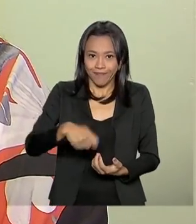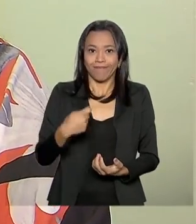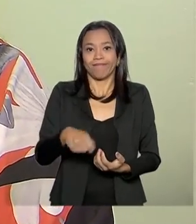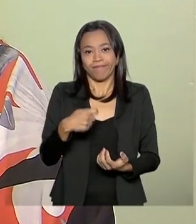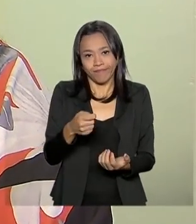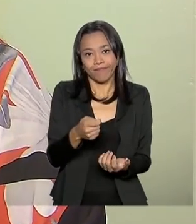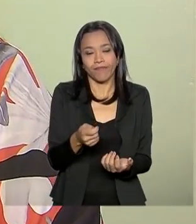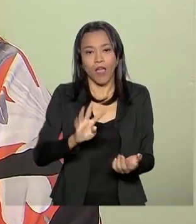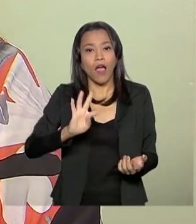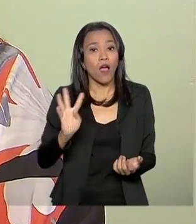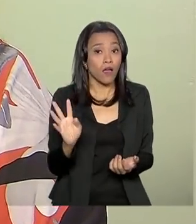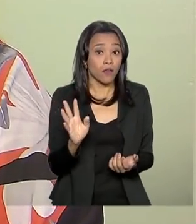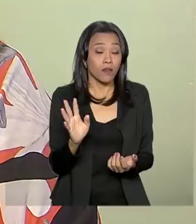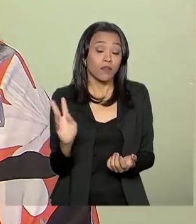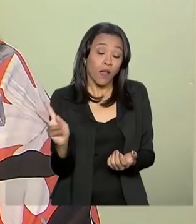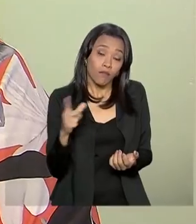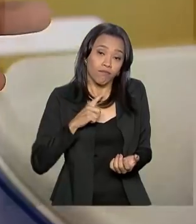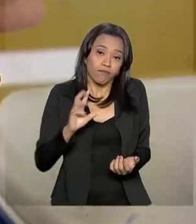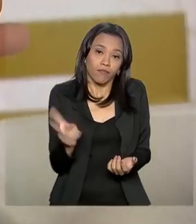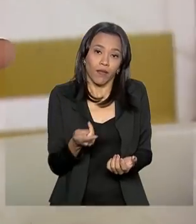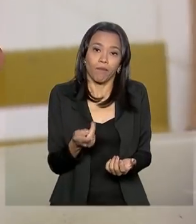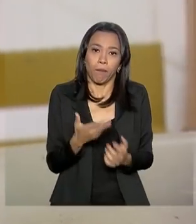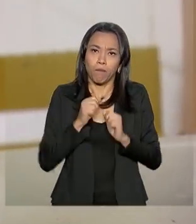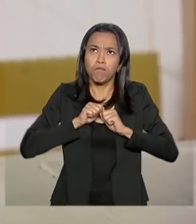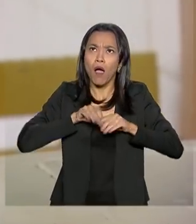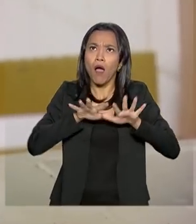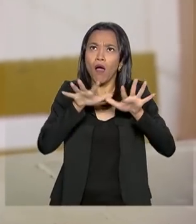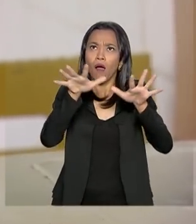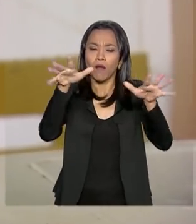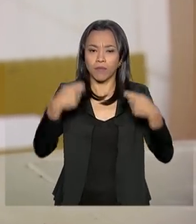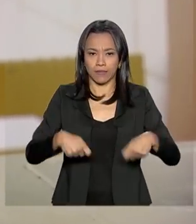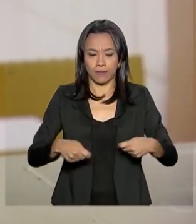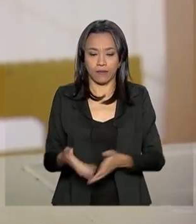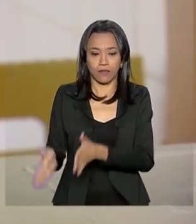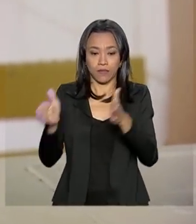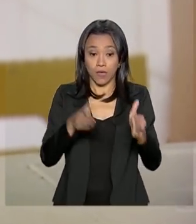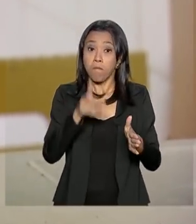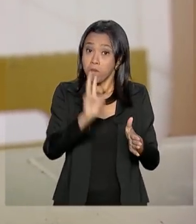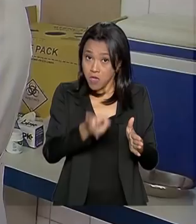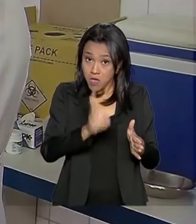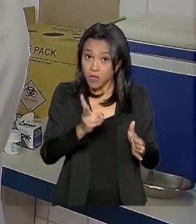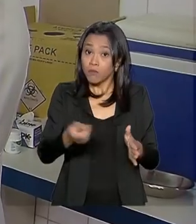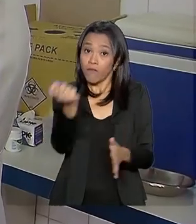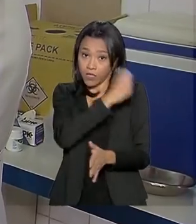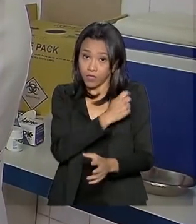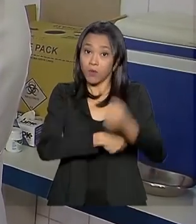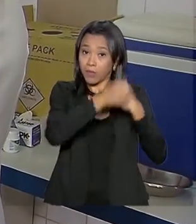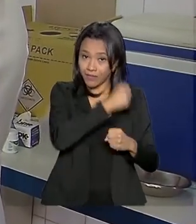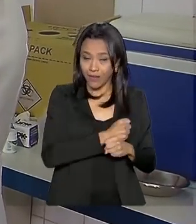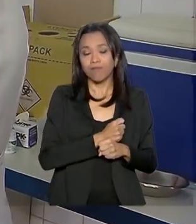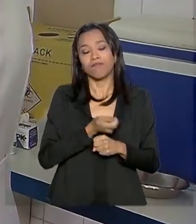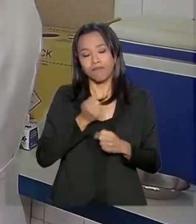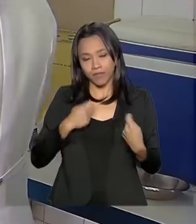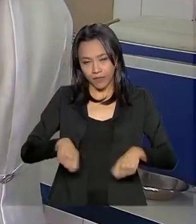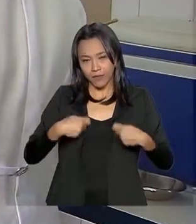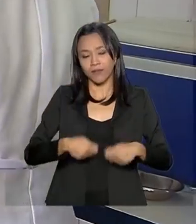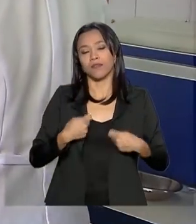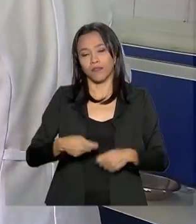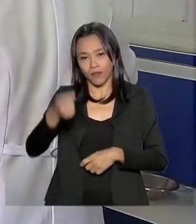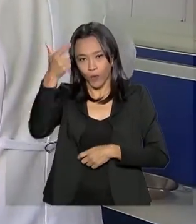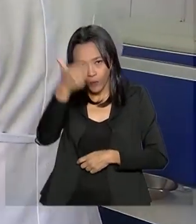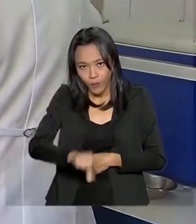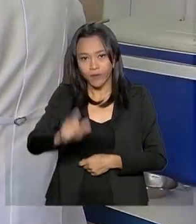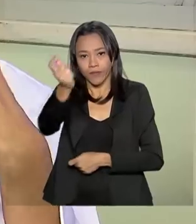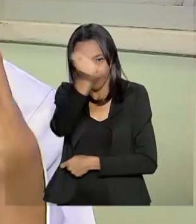uma forma mais, uma cobertura melhor. Mesmo quem tomou a vacina no ano passado, precisa participar dessa